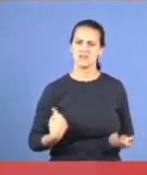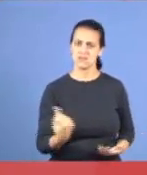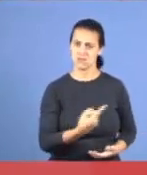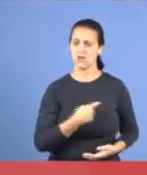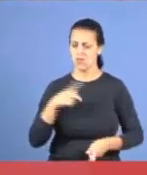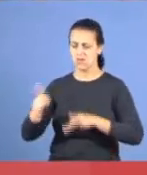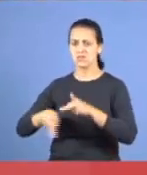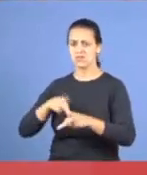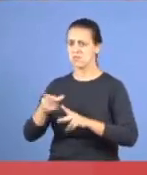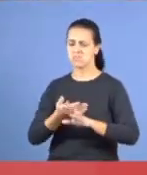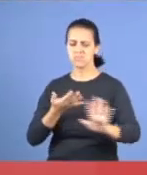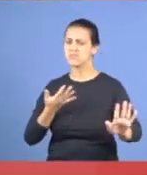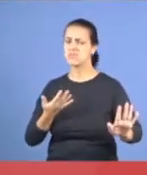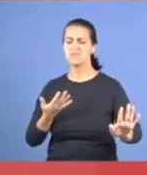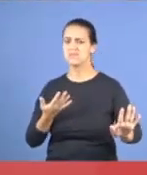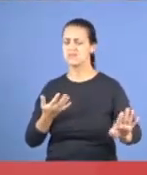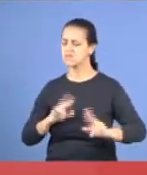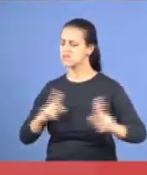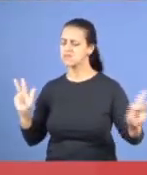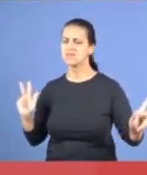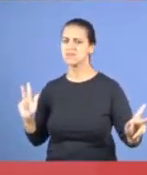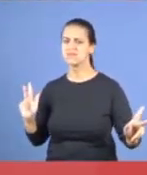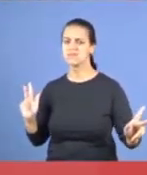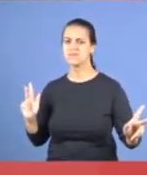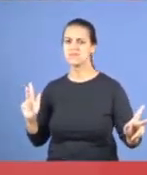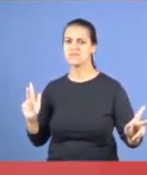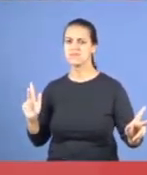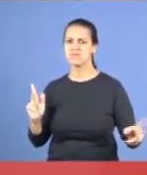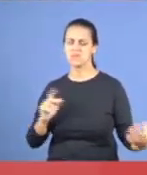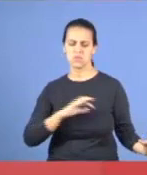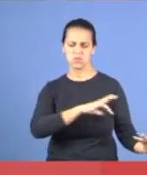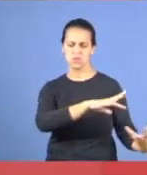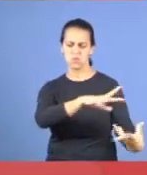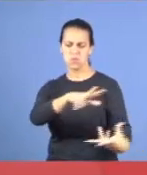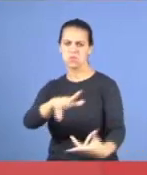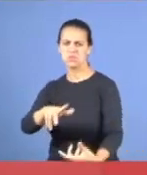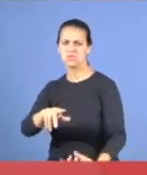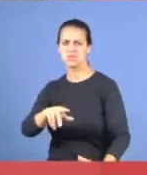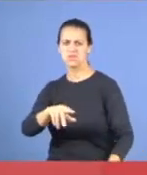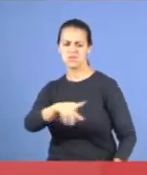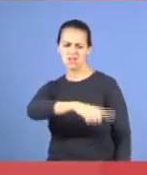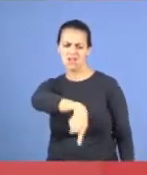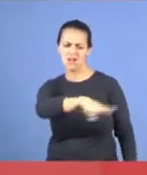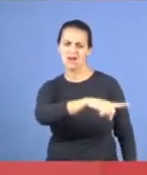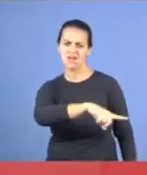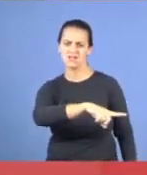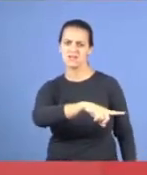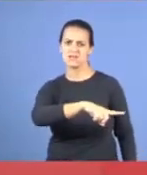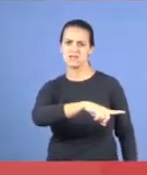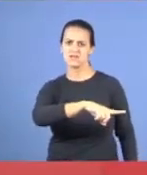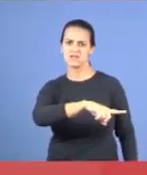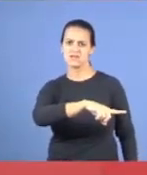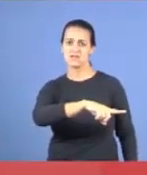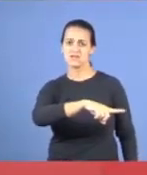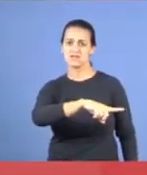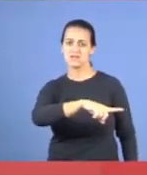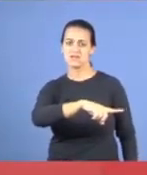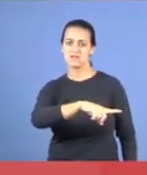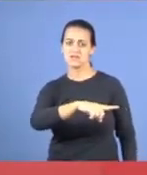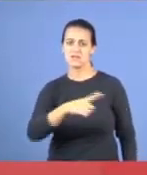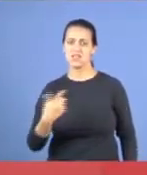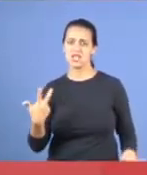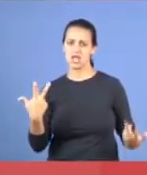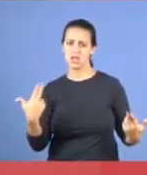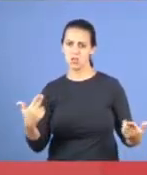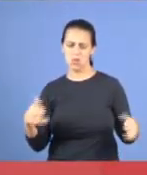diga-se de passagem, não tem no mundo, agora digo eu, antes de morrer, não tem no mundo, ser